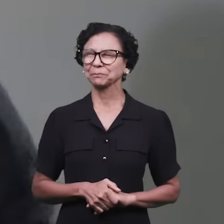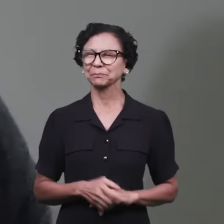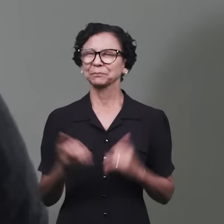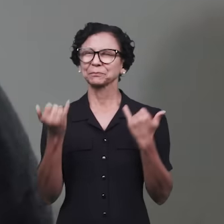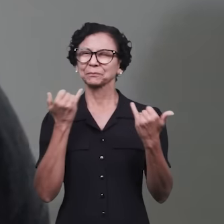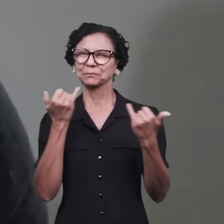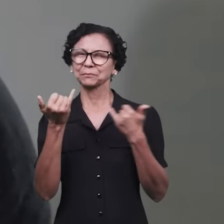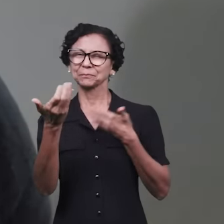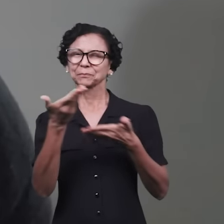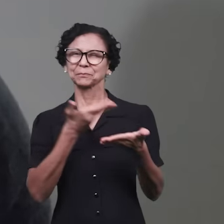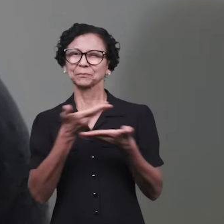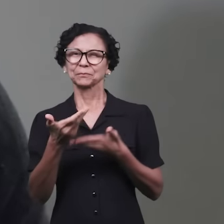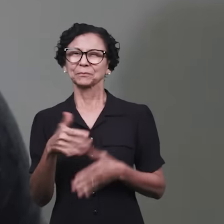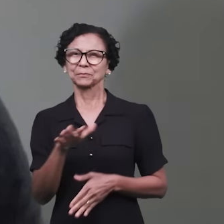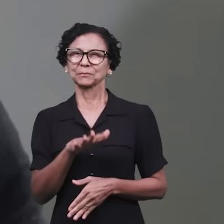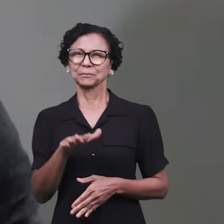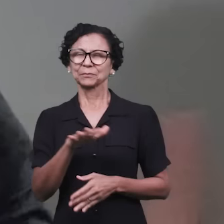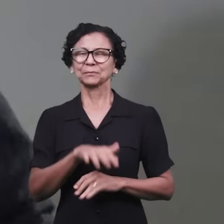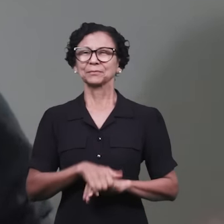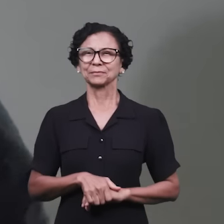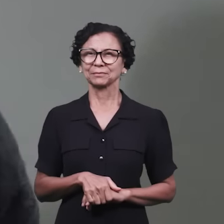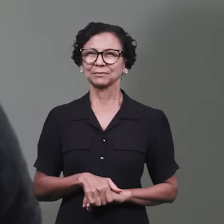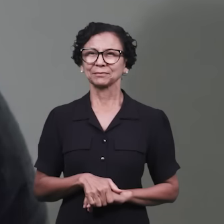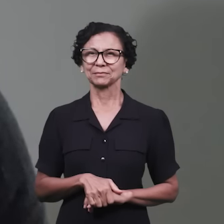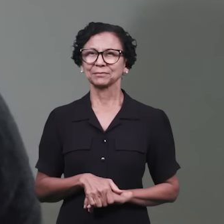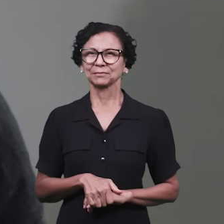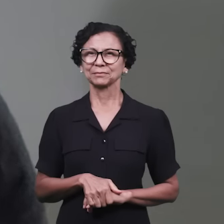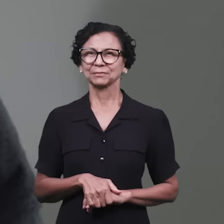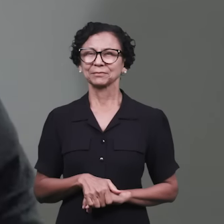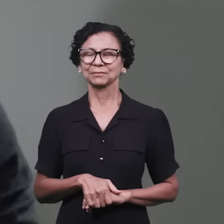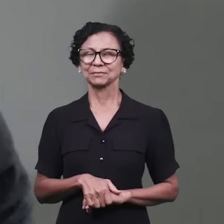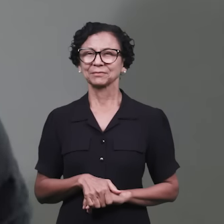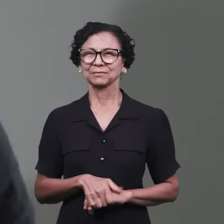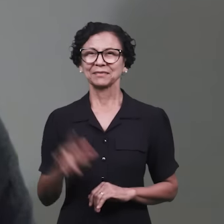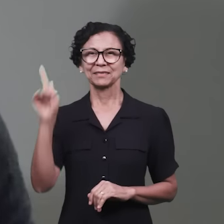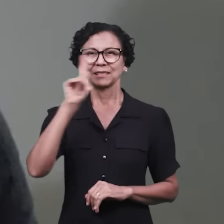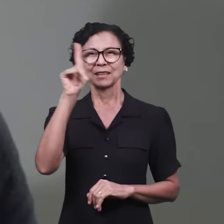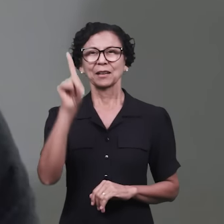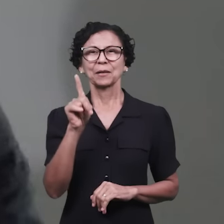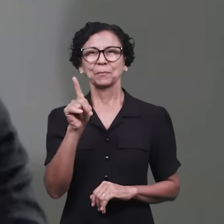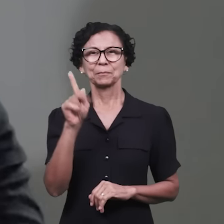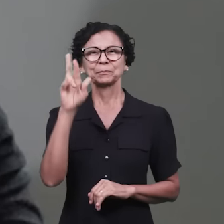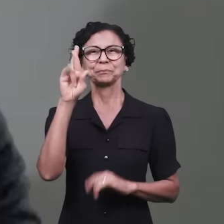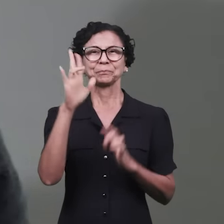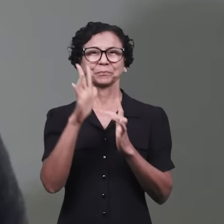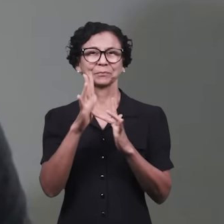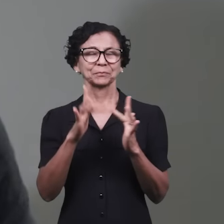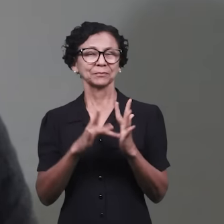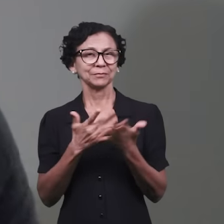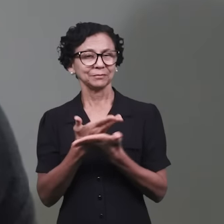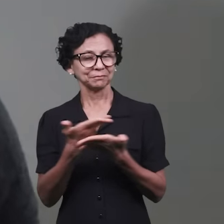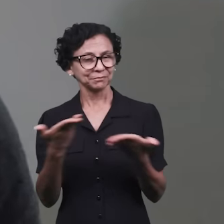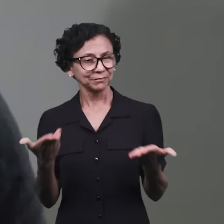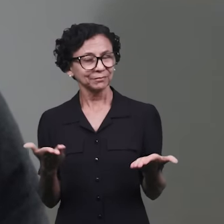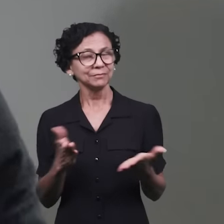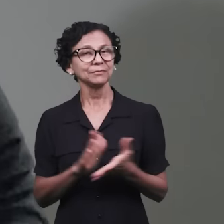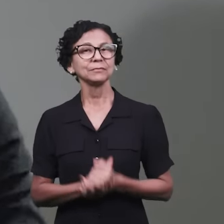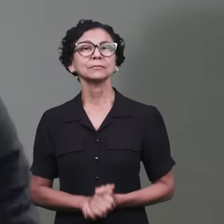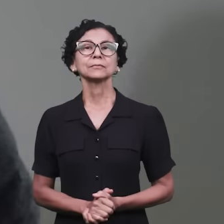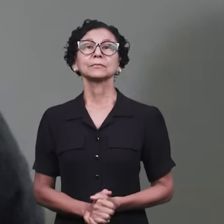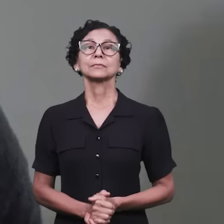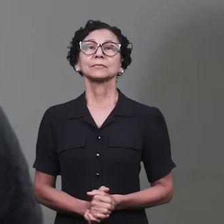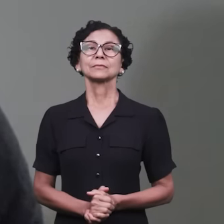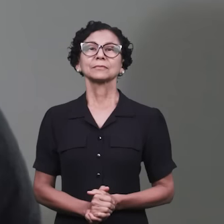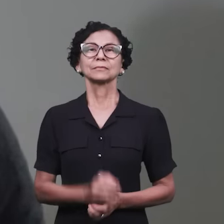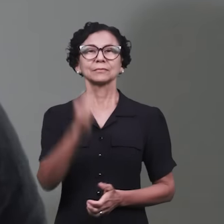mais informações aqui da área de Barra Mansa a todos os nossos irmãos. Saudamos a todos com a paz do Senhor Jesus e